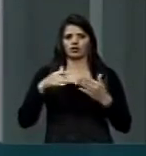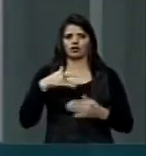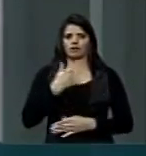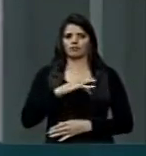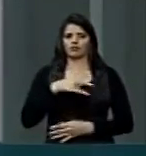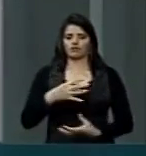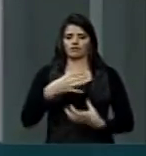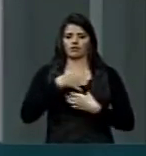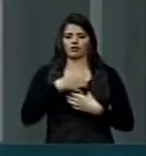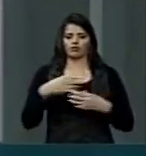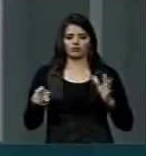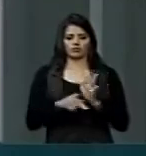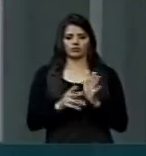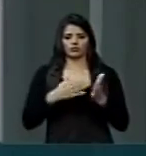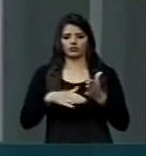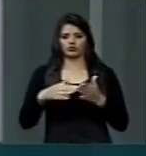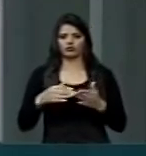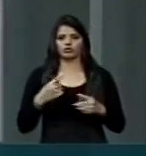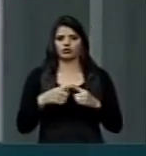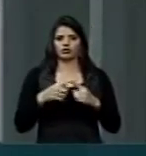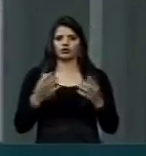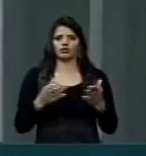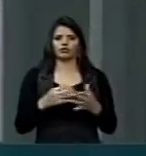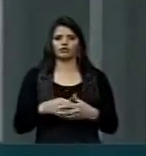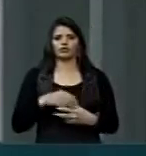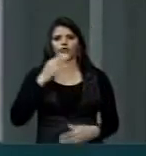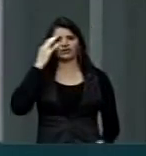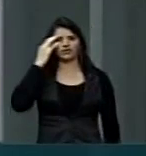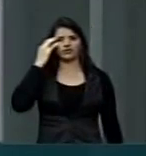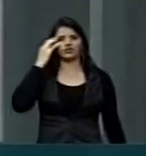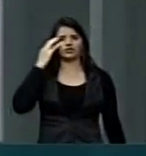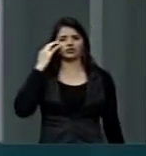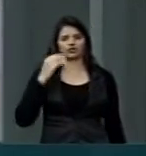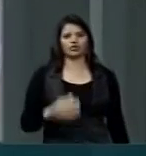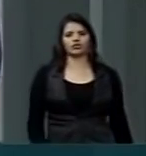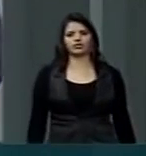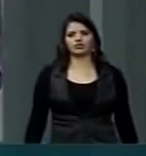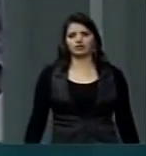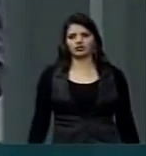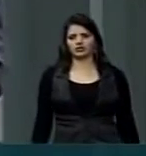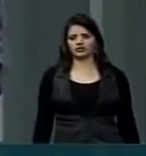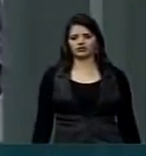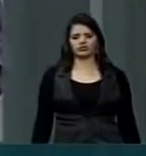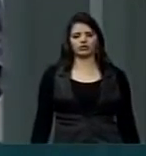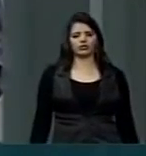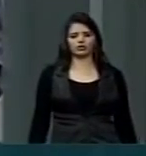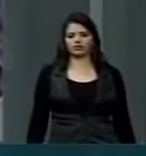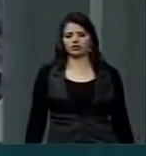CBF de gastar milhares e milhares que não faz o menor sentido. Muito obrigado.